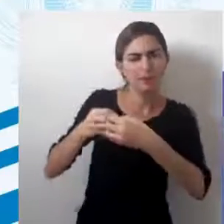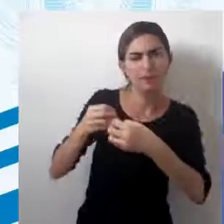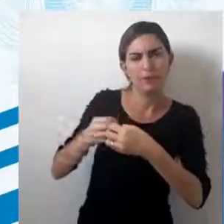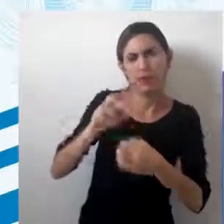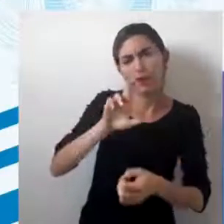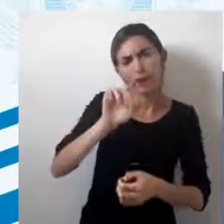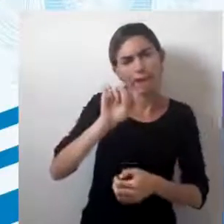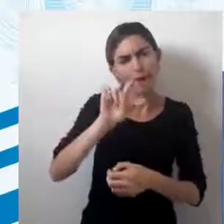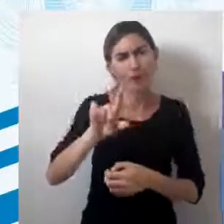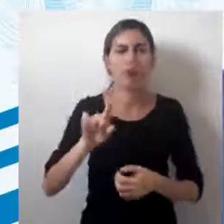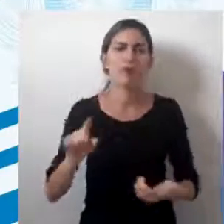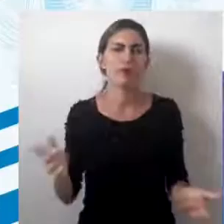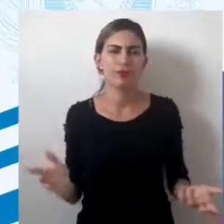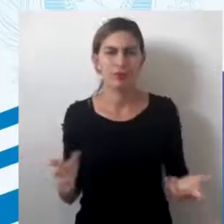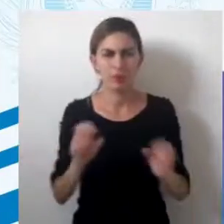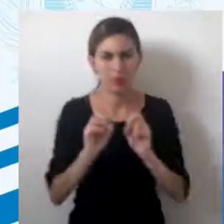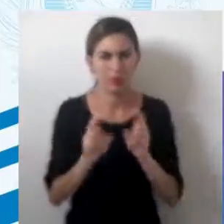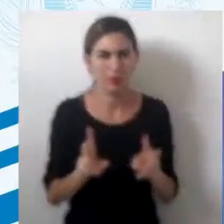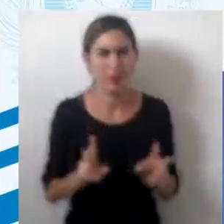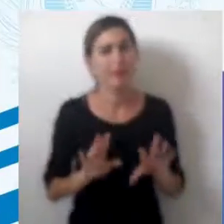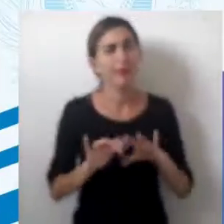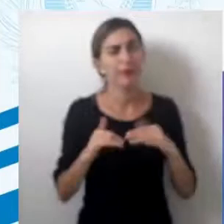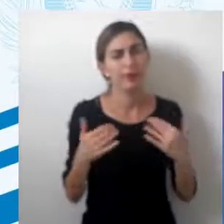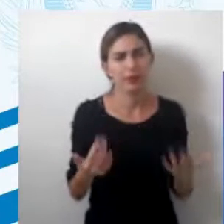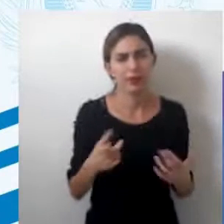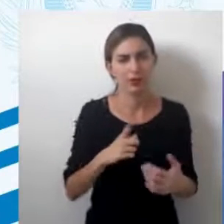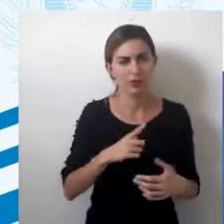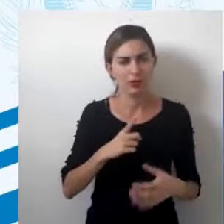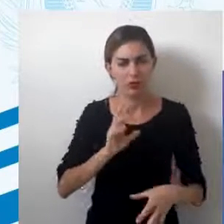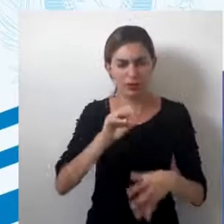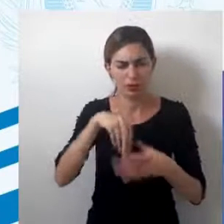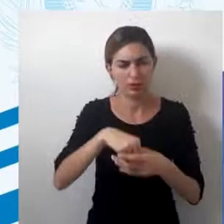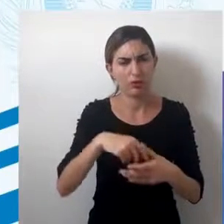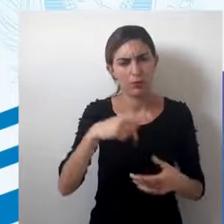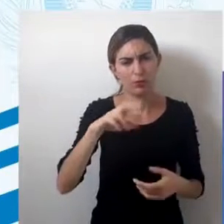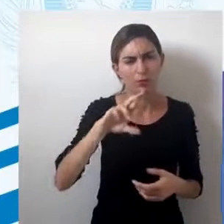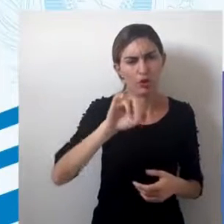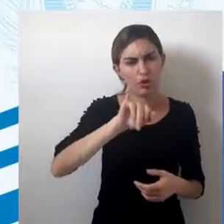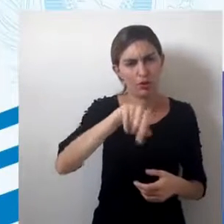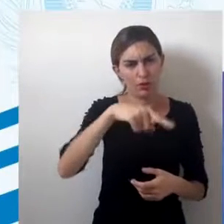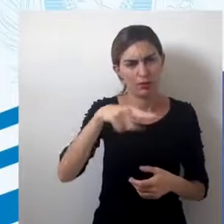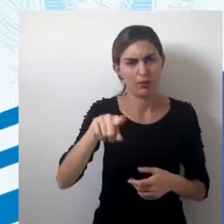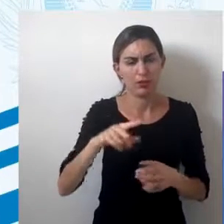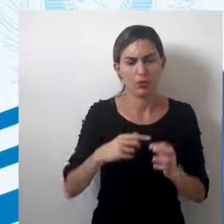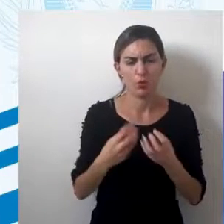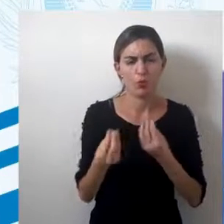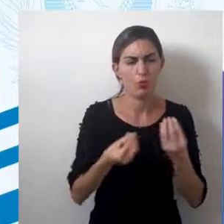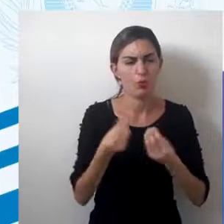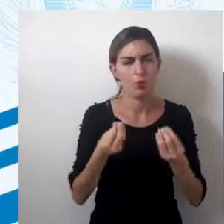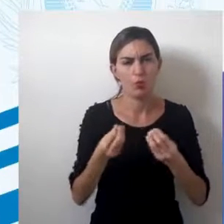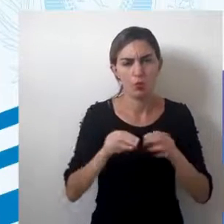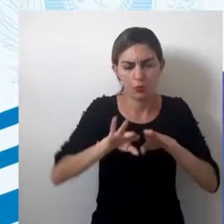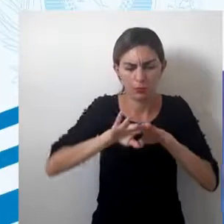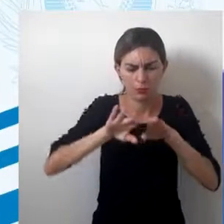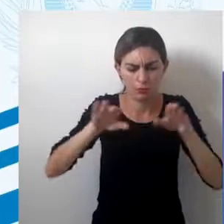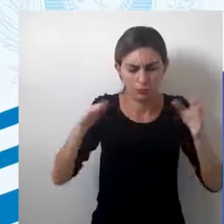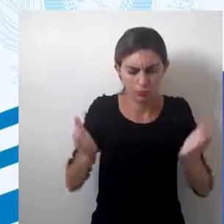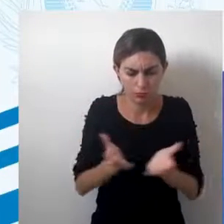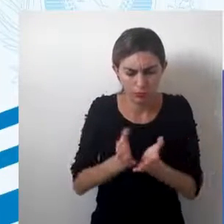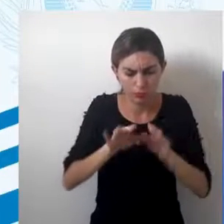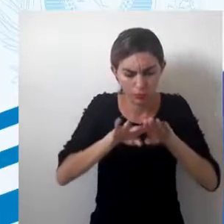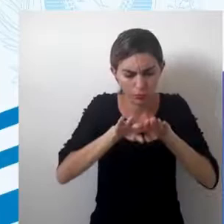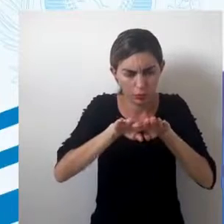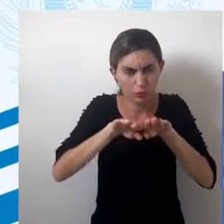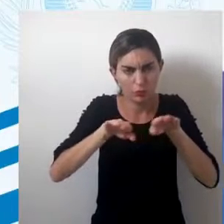o que é real na superfície. Então, gente vai ter dentro das projeções cartográficas uma forma pela qual a superfície esférica,